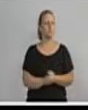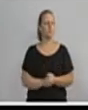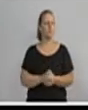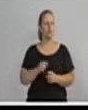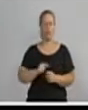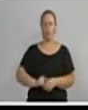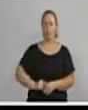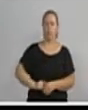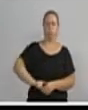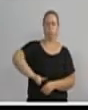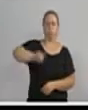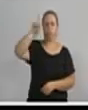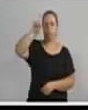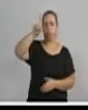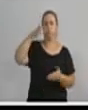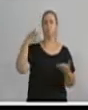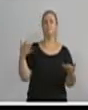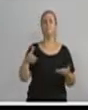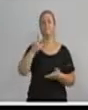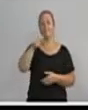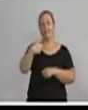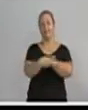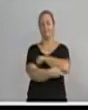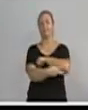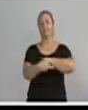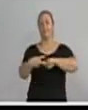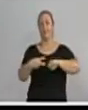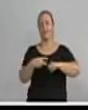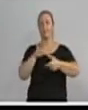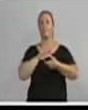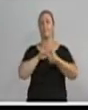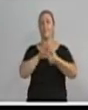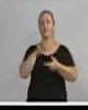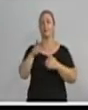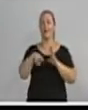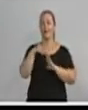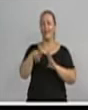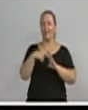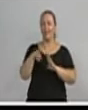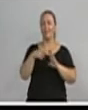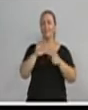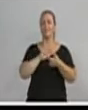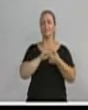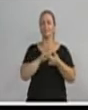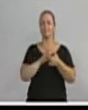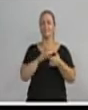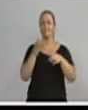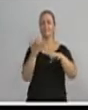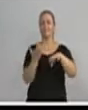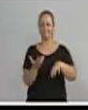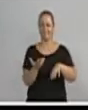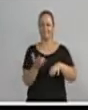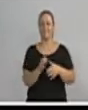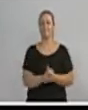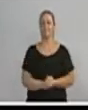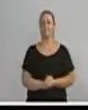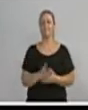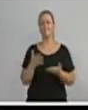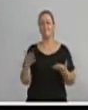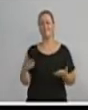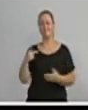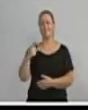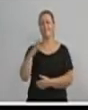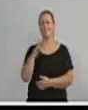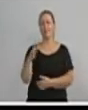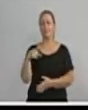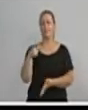esse é o crime que está apontado no relatório que foi votado no Congresso Nacional. E aí o PT insiste. Vamos